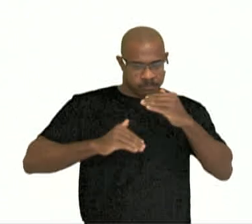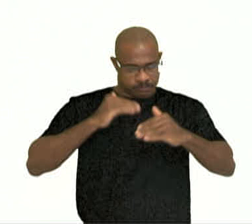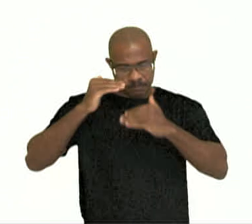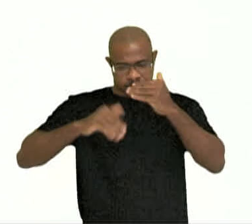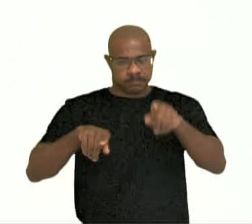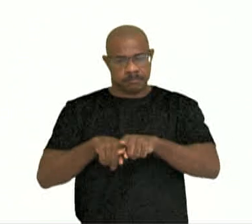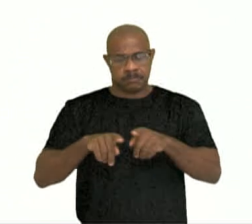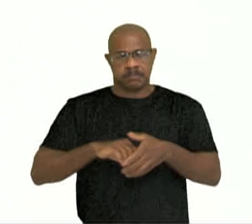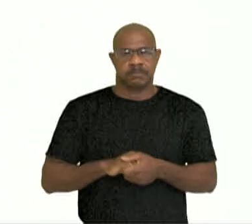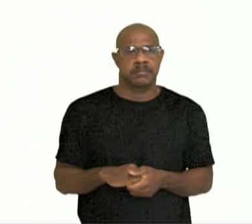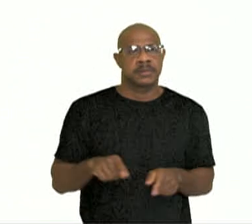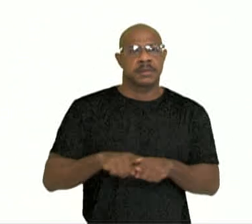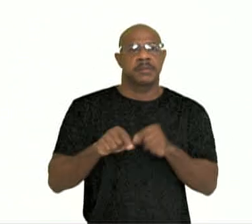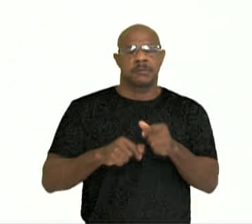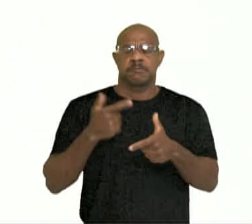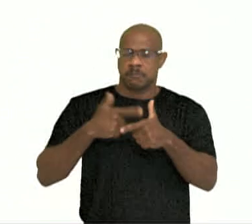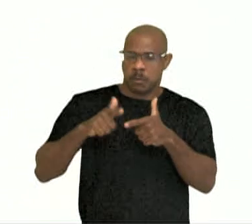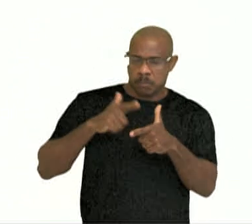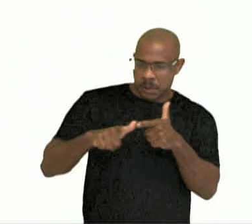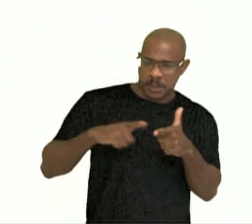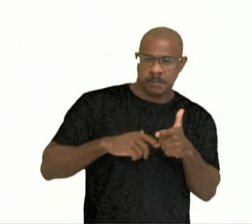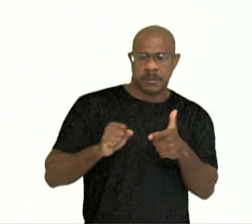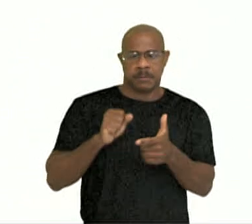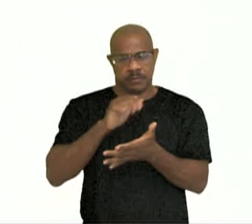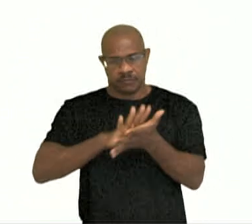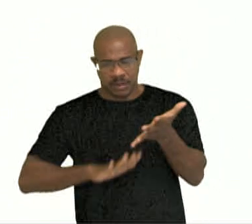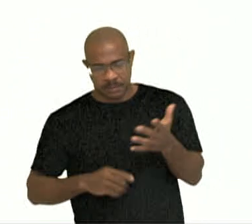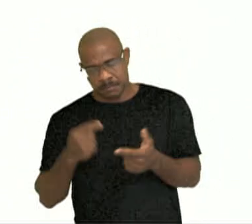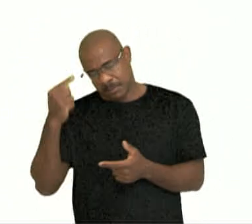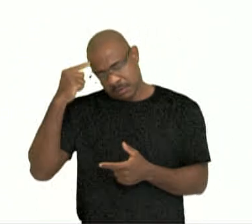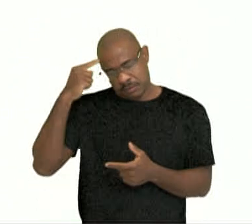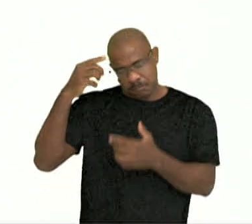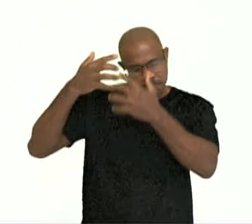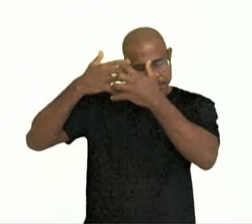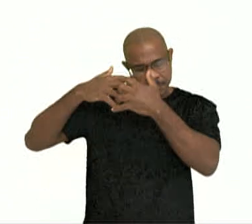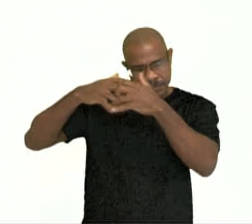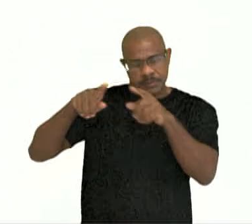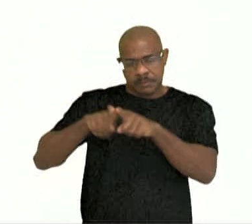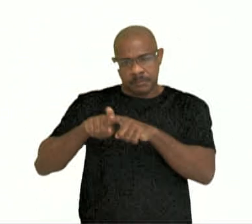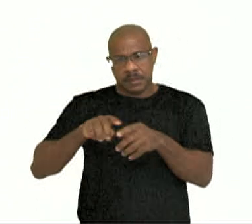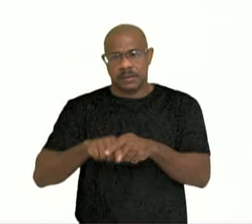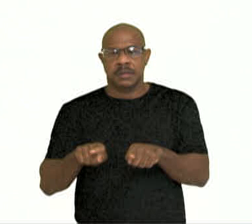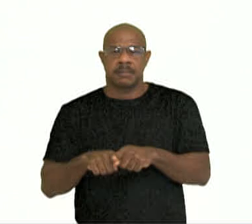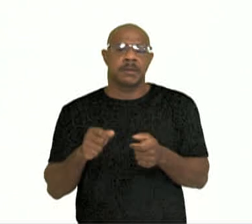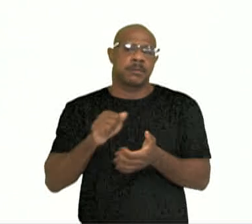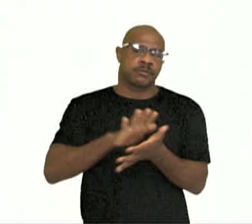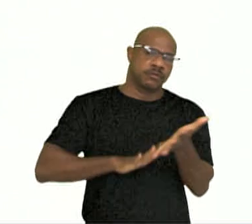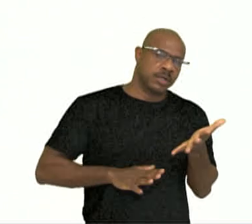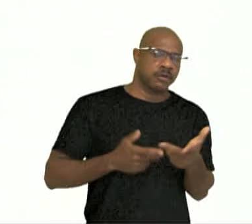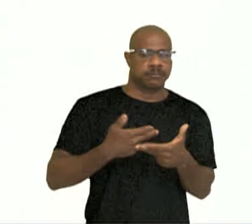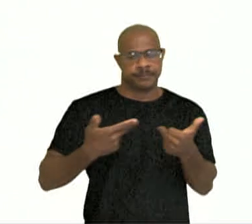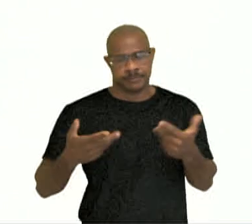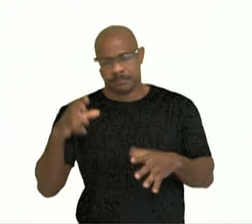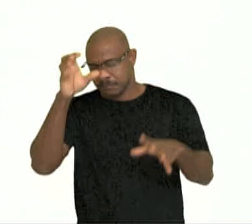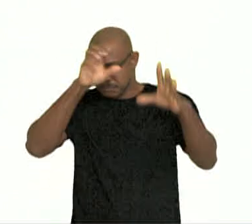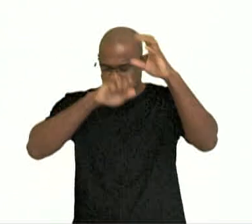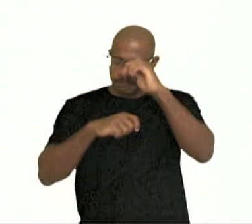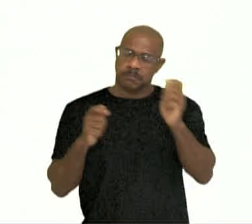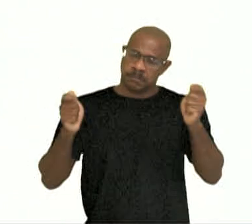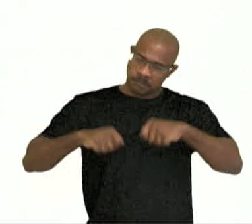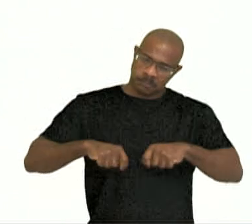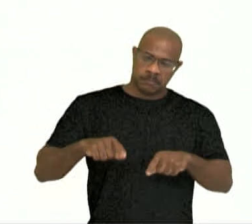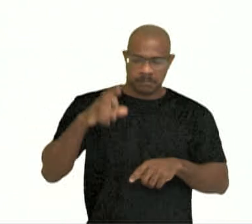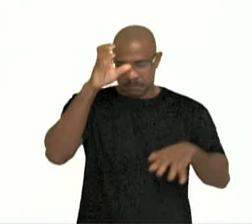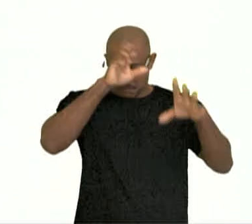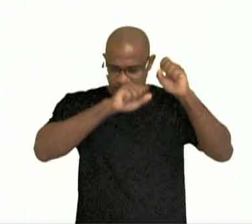por meio da resolução de problemas, pensamento reflexivo e execução de atividades. Dessa forma,